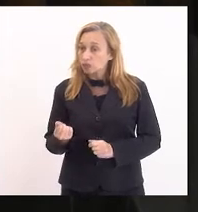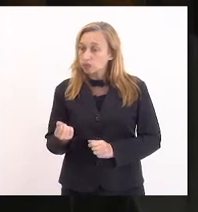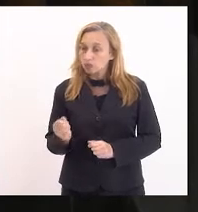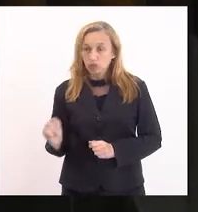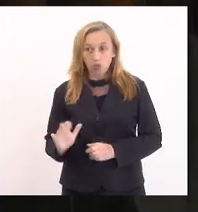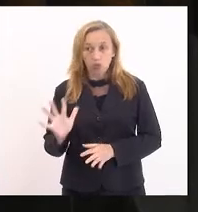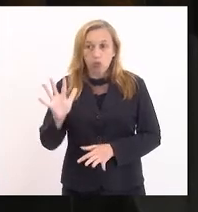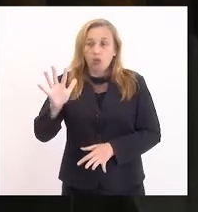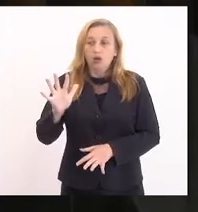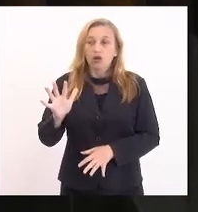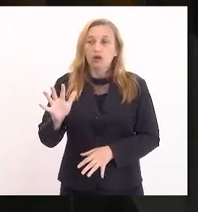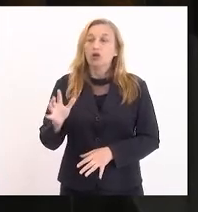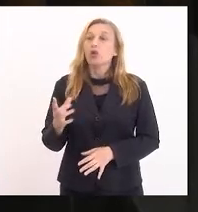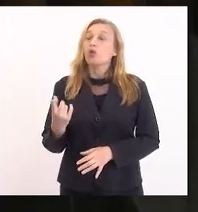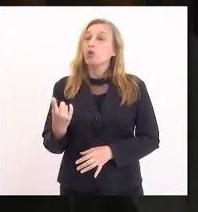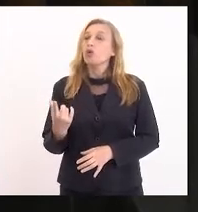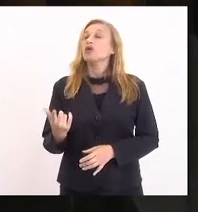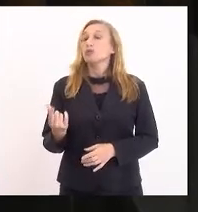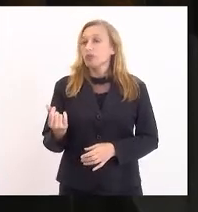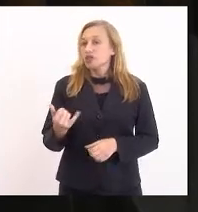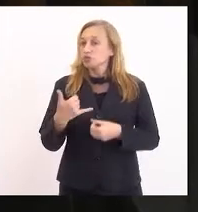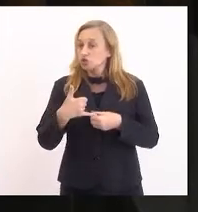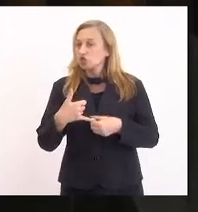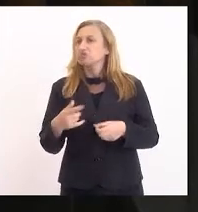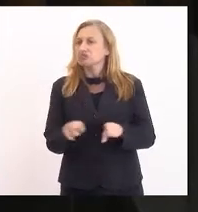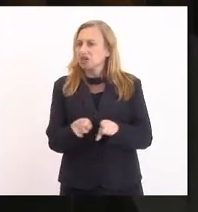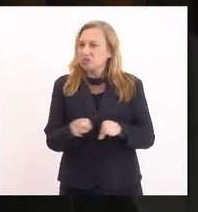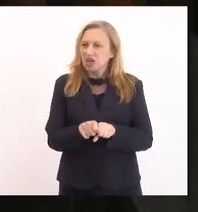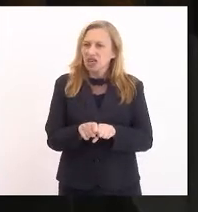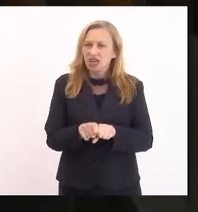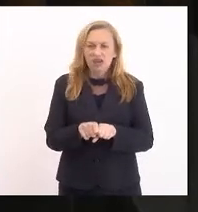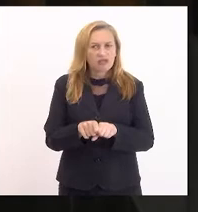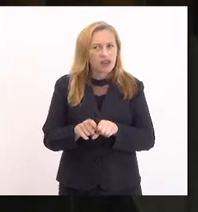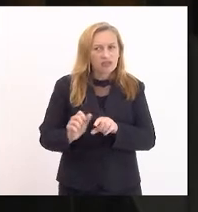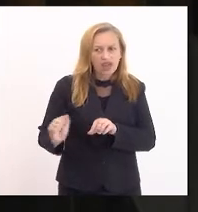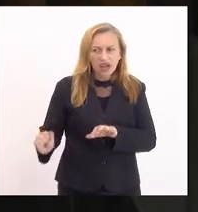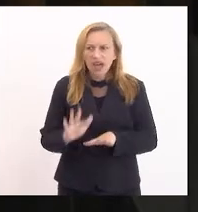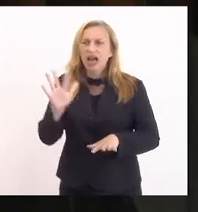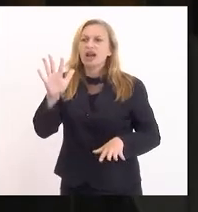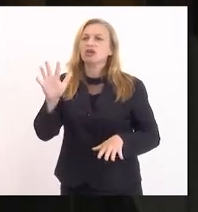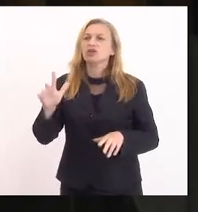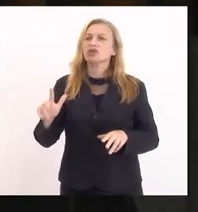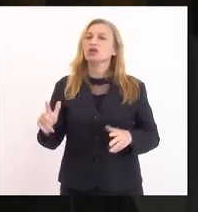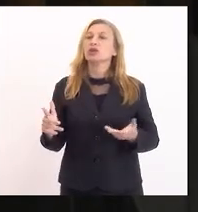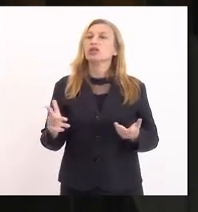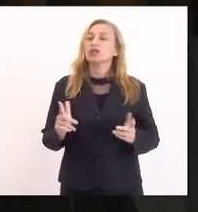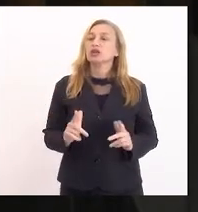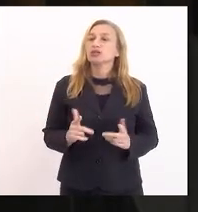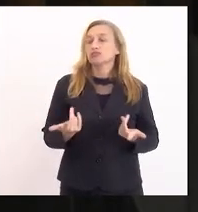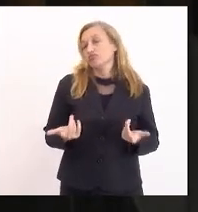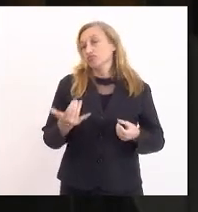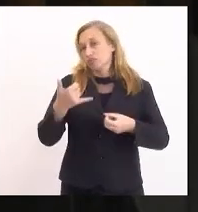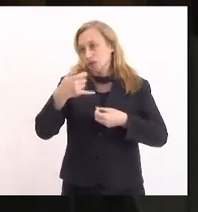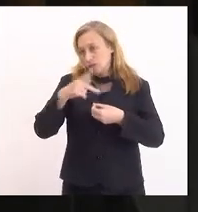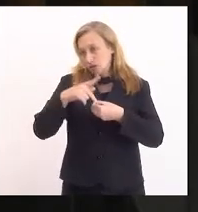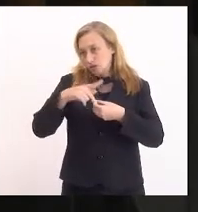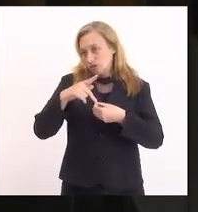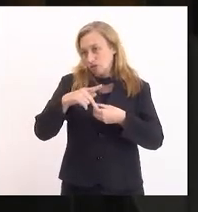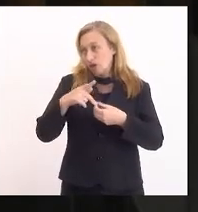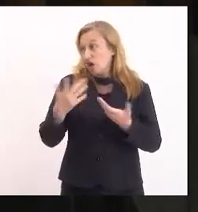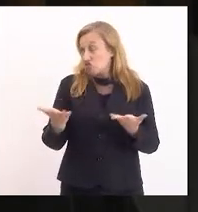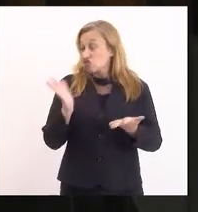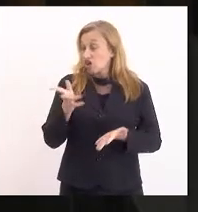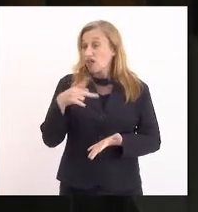também vai subir. E o preço do combustível subindo, como a Petrobras atrelou o